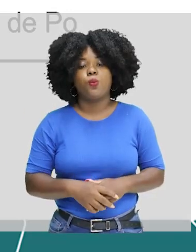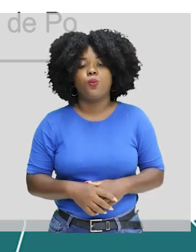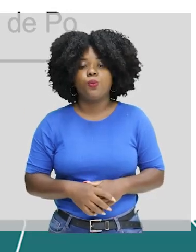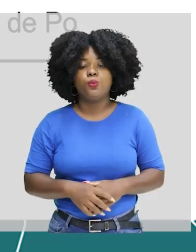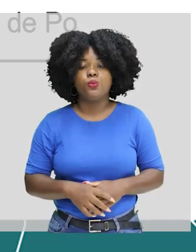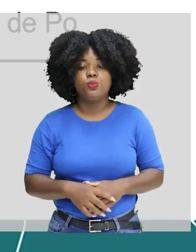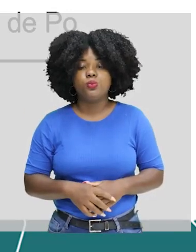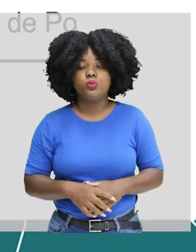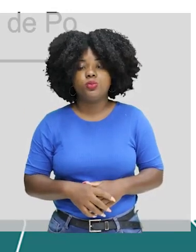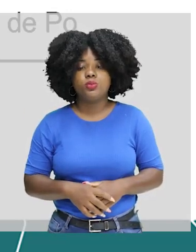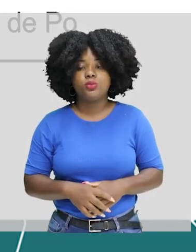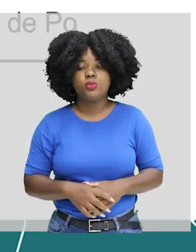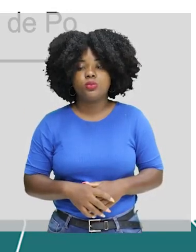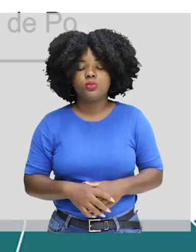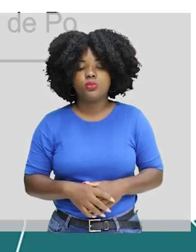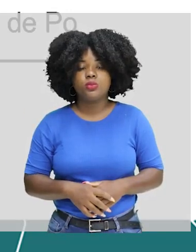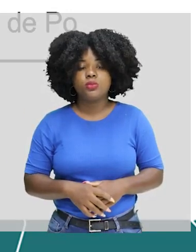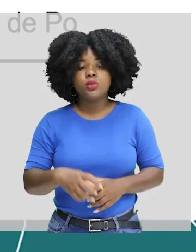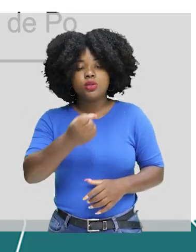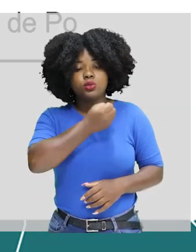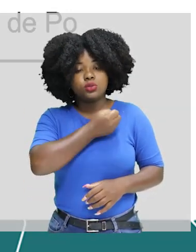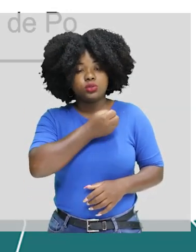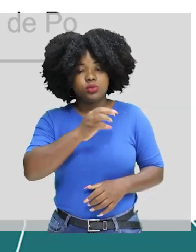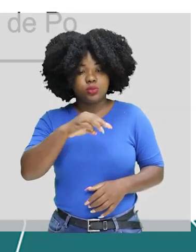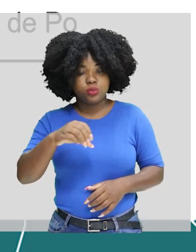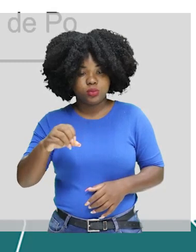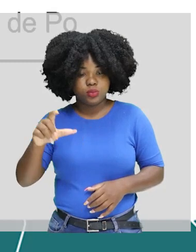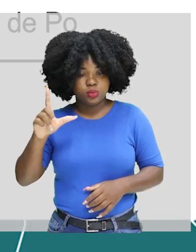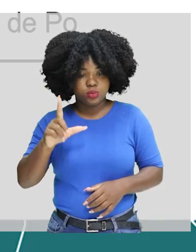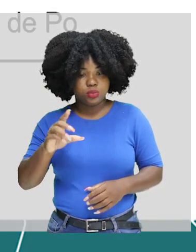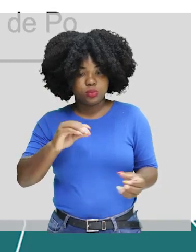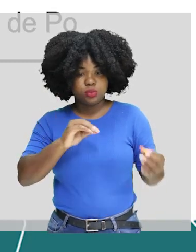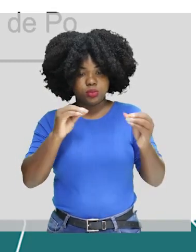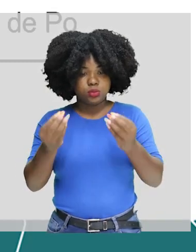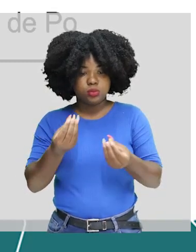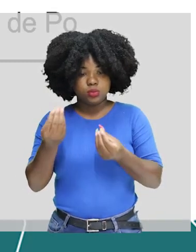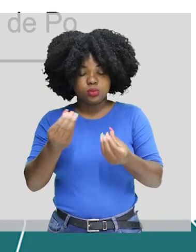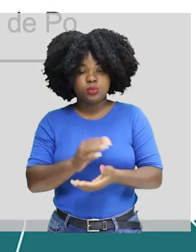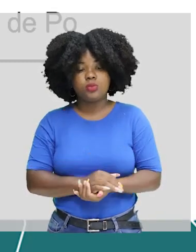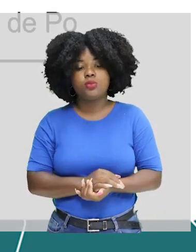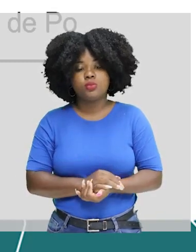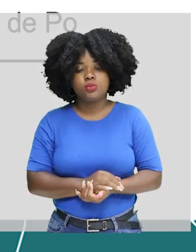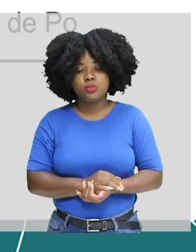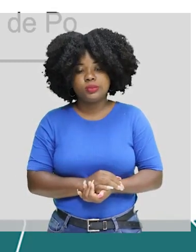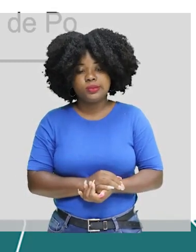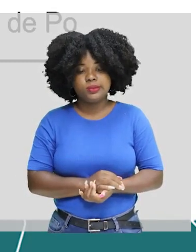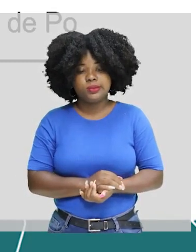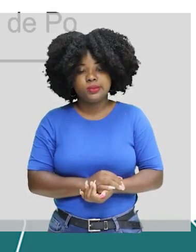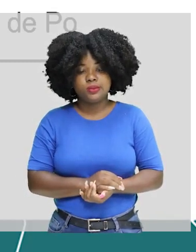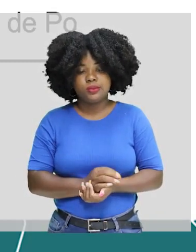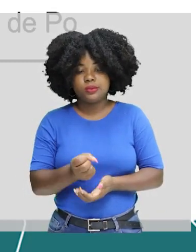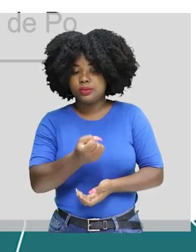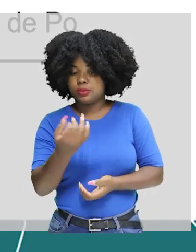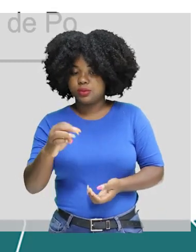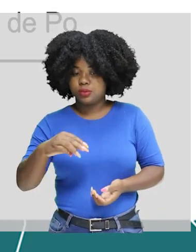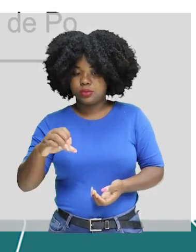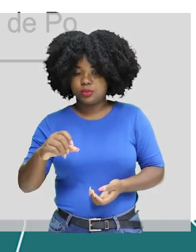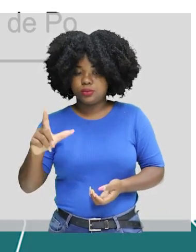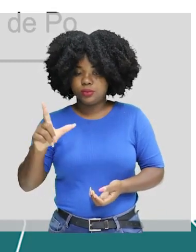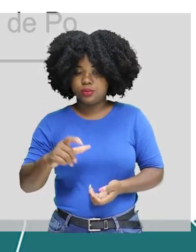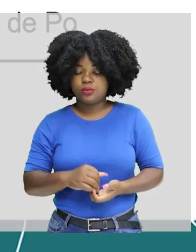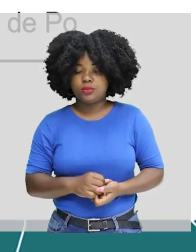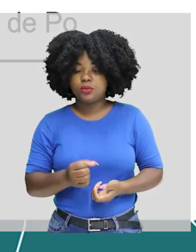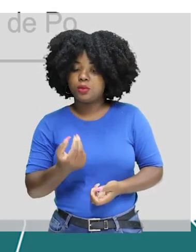gramas. O seu número de mol vai ser dado pela seguinte expressão, pela expressão da quantidade de mols